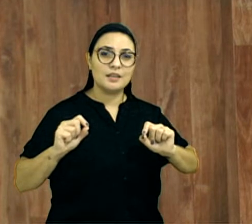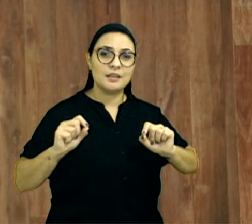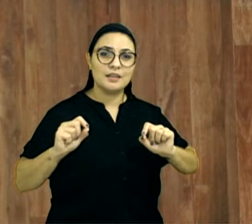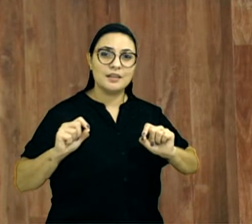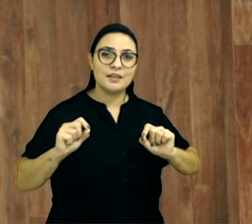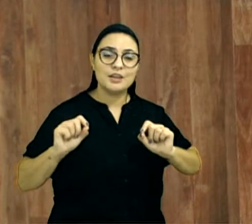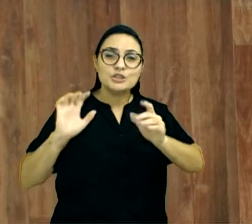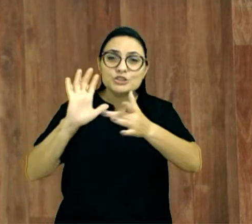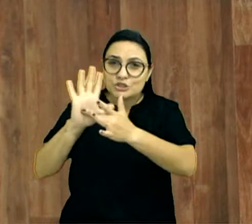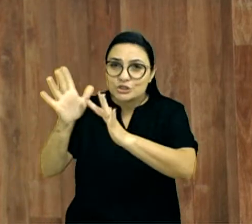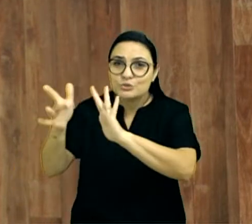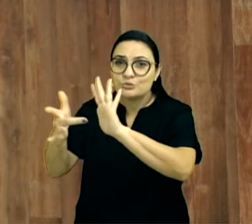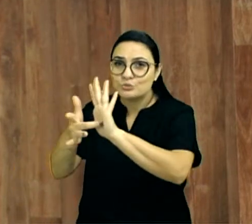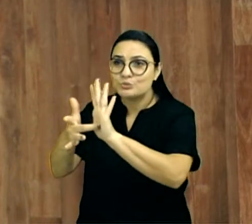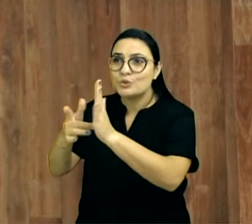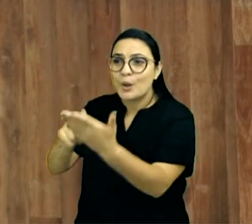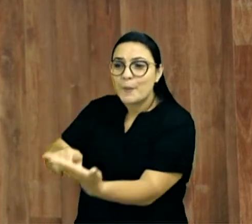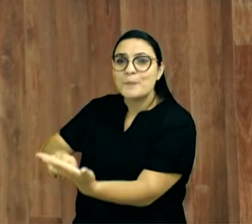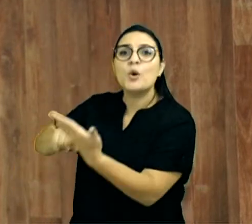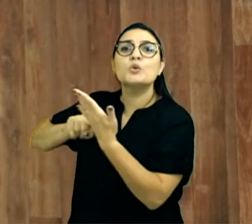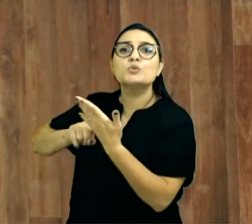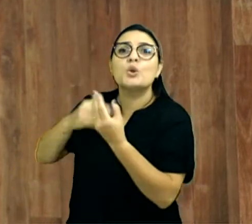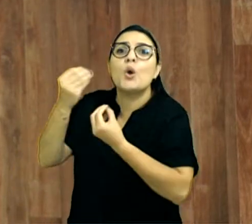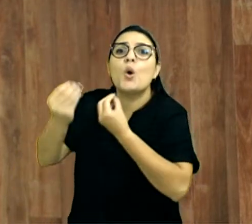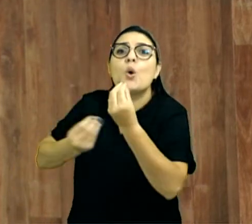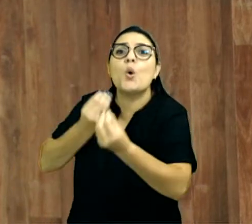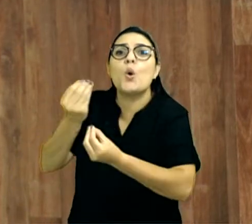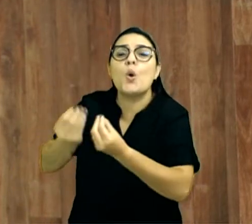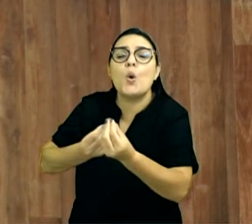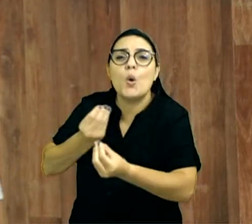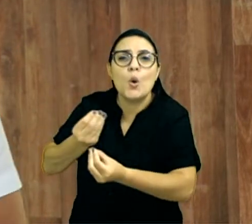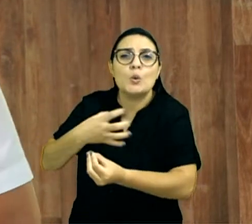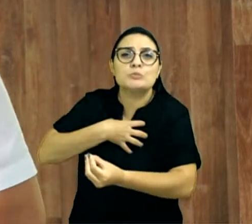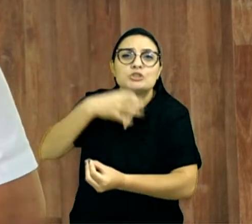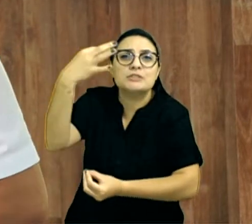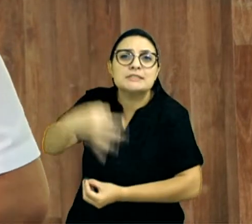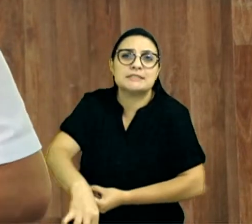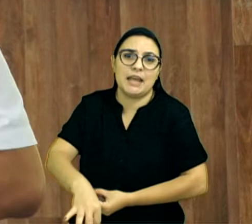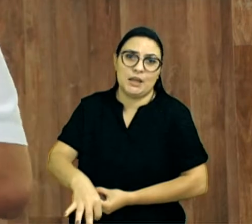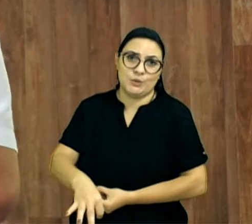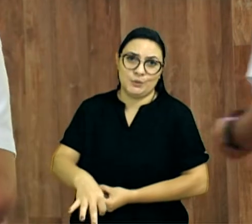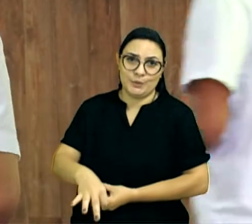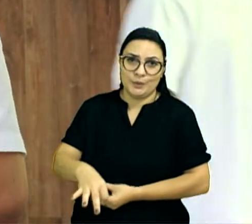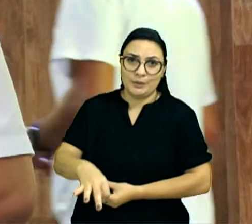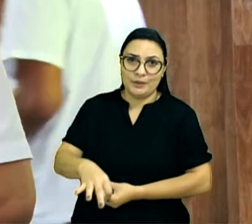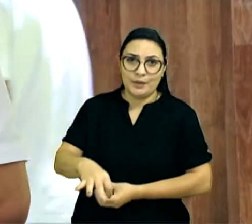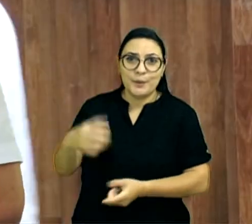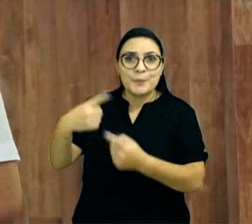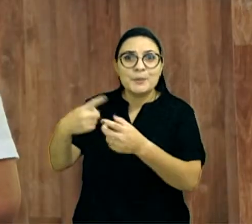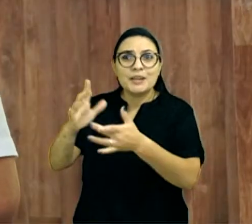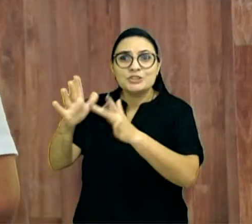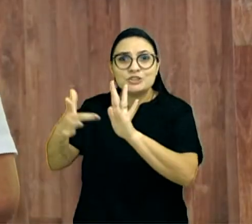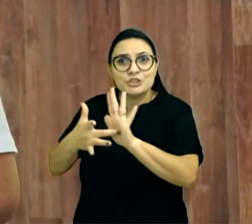exemplo, o Senhor, ele, ele, se entregou,